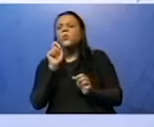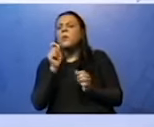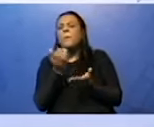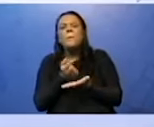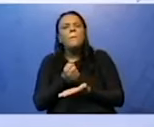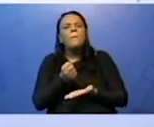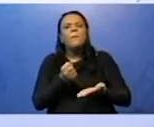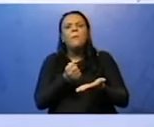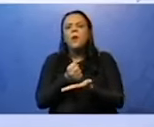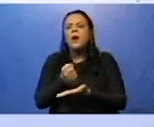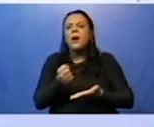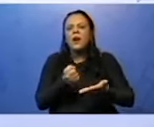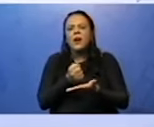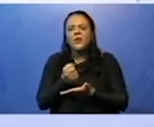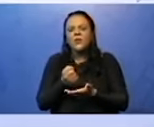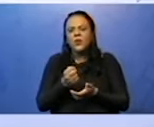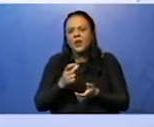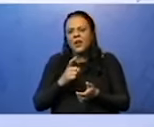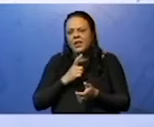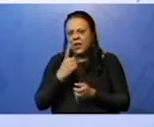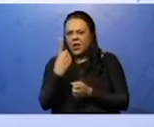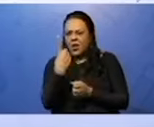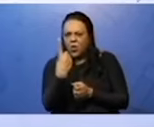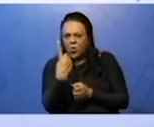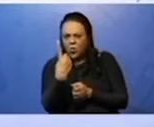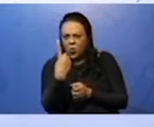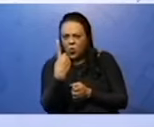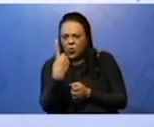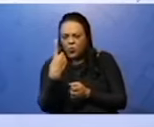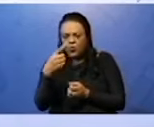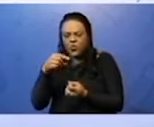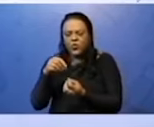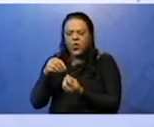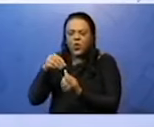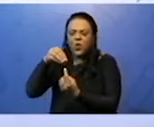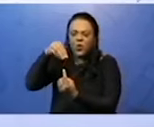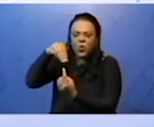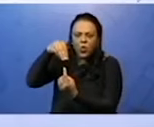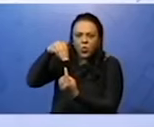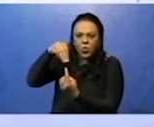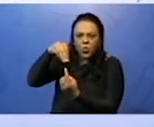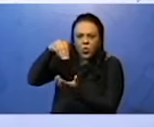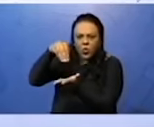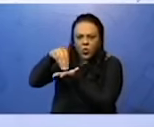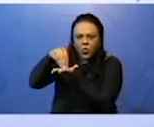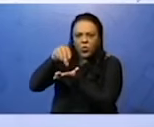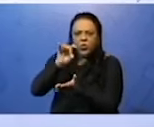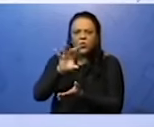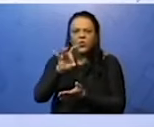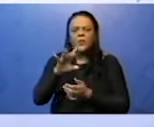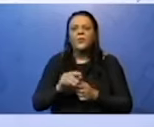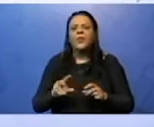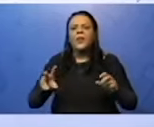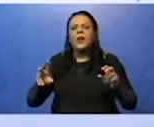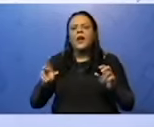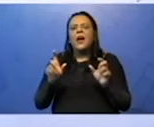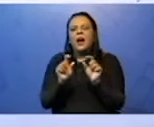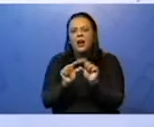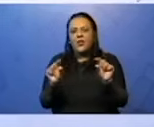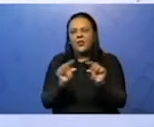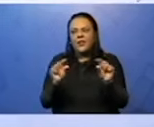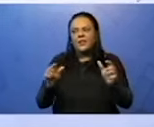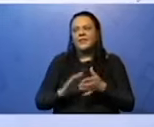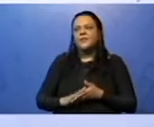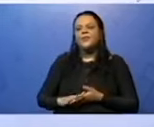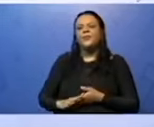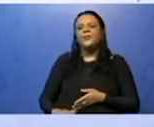simples? É aquele que vai ter um núcleo só. Observem a frase, olha. A linda menina sorriu. Eu